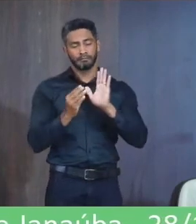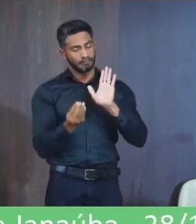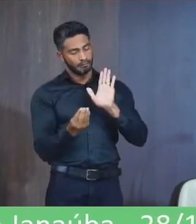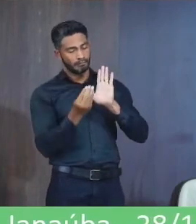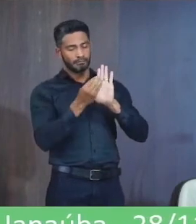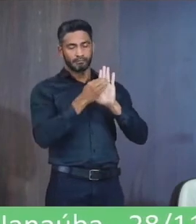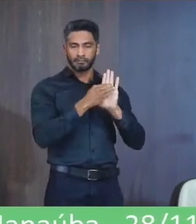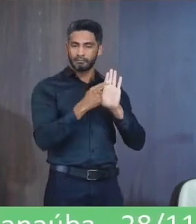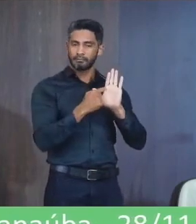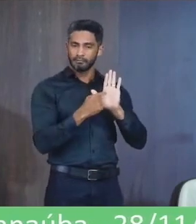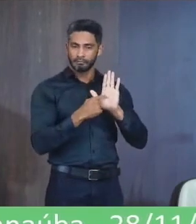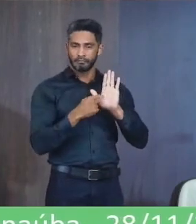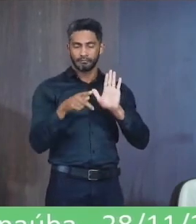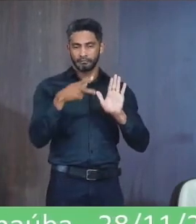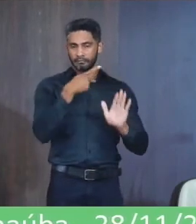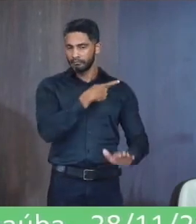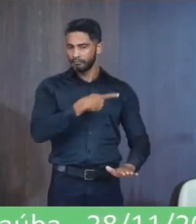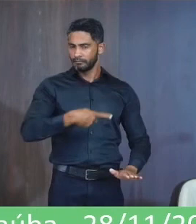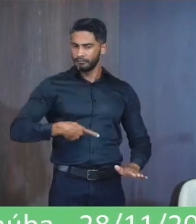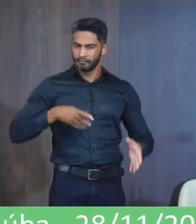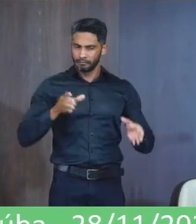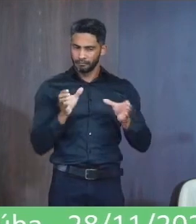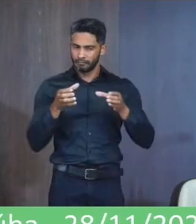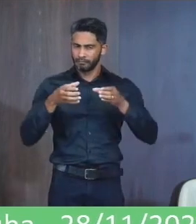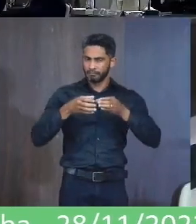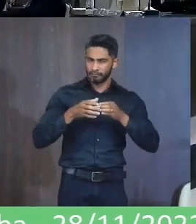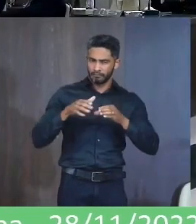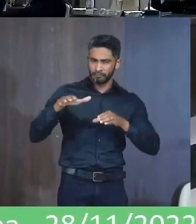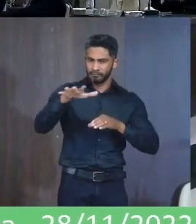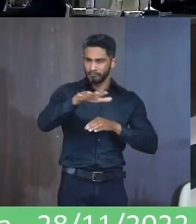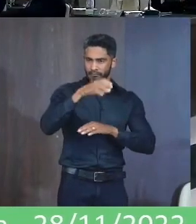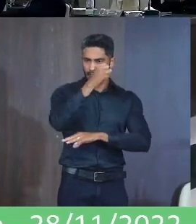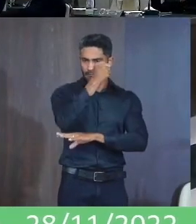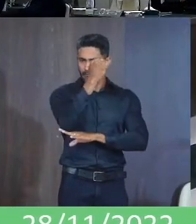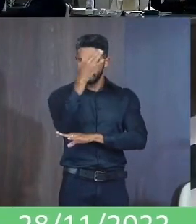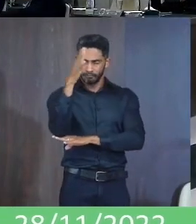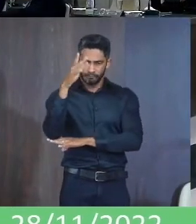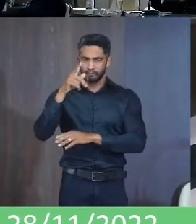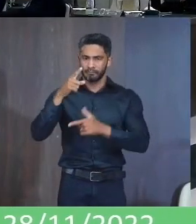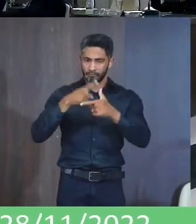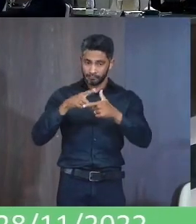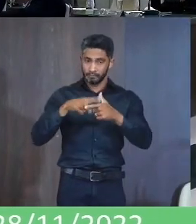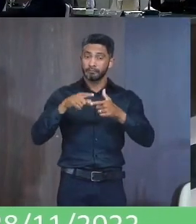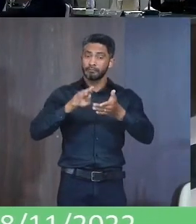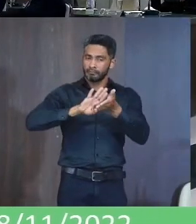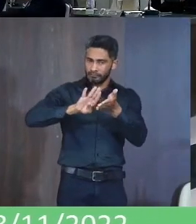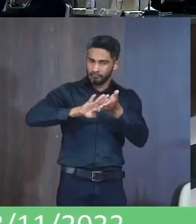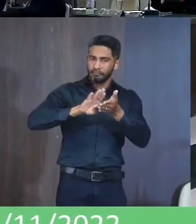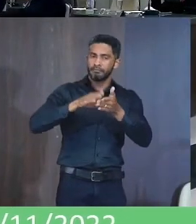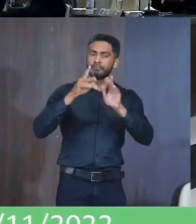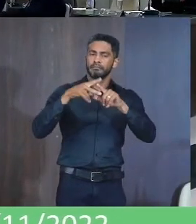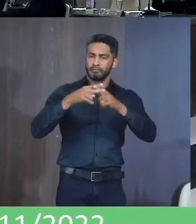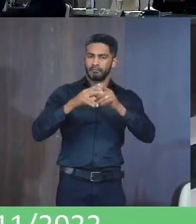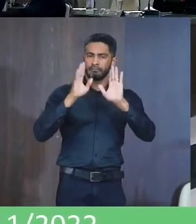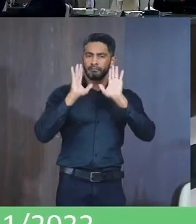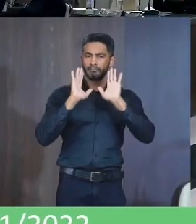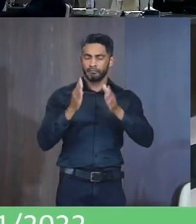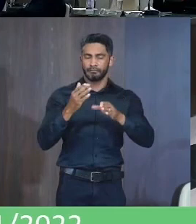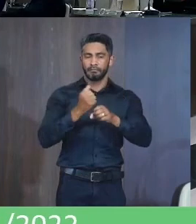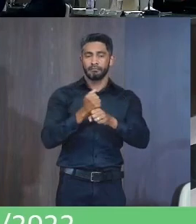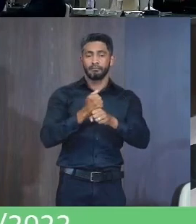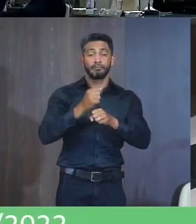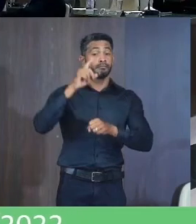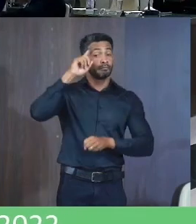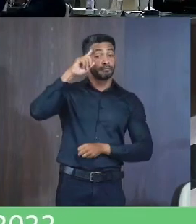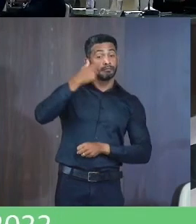Anexo apresentado A esta presidência Pela comissão De meio ambiente Educação e cultura O problema foi solucionado Desde a data De 20 de novembro Pró